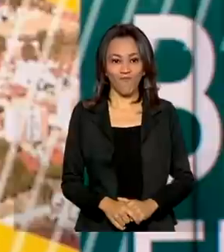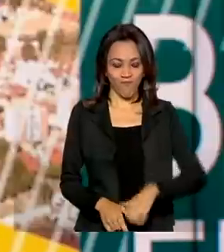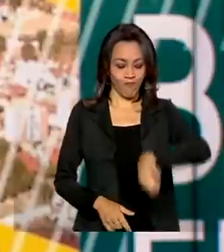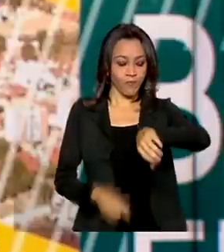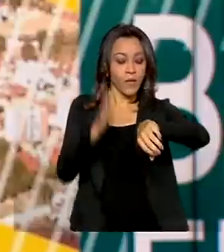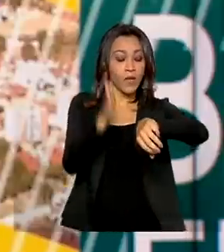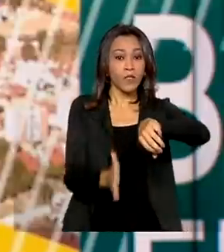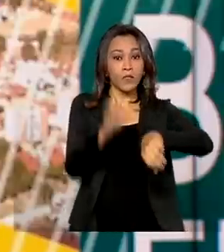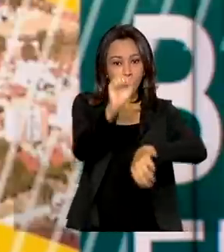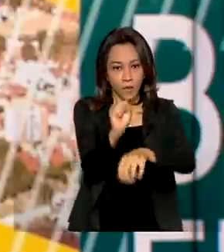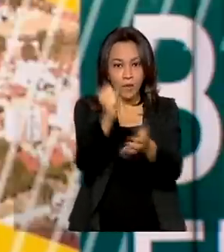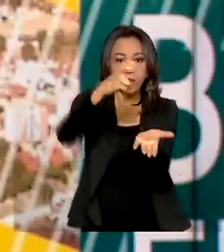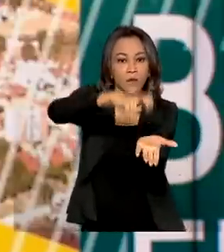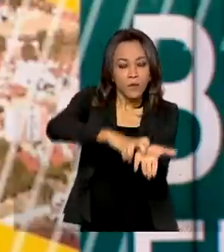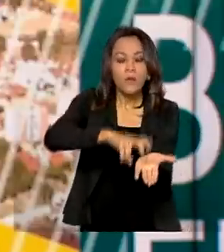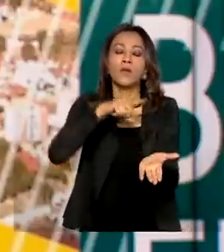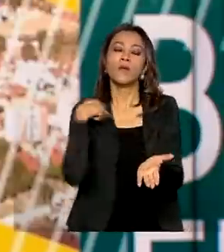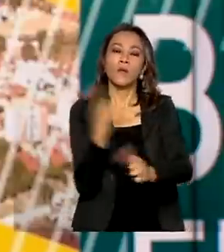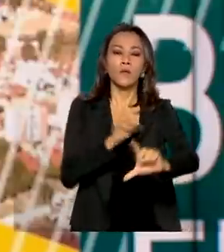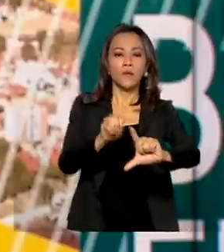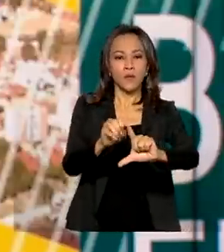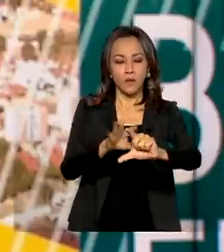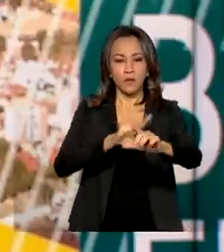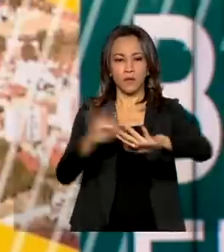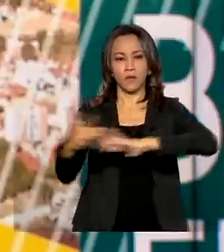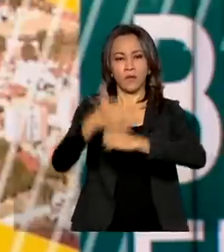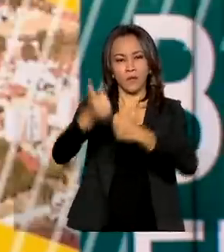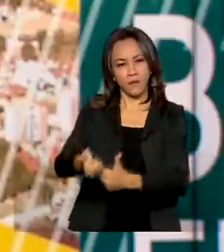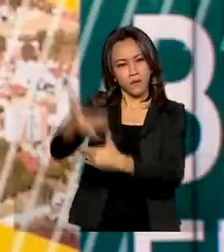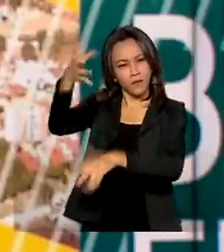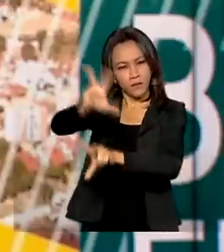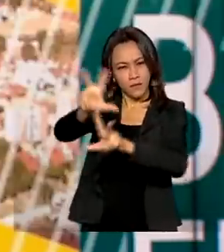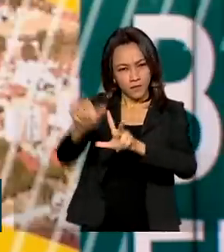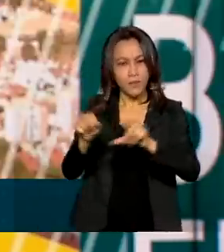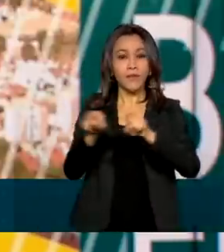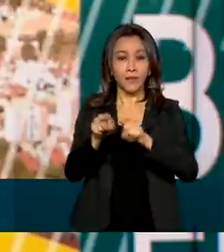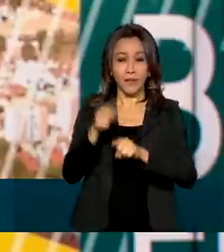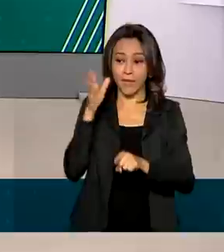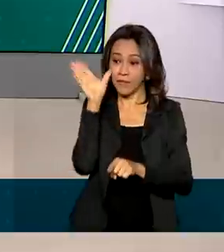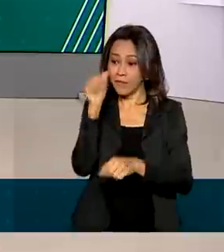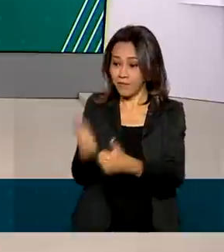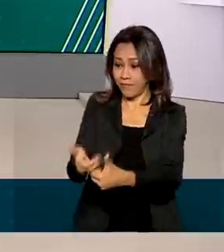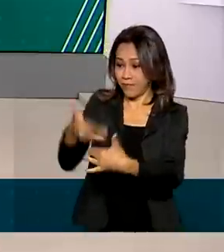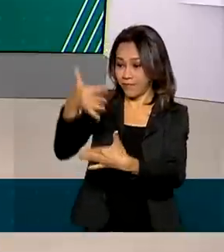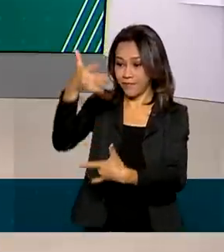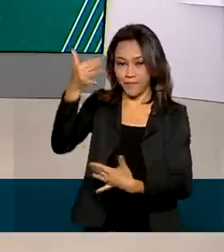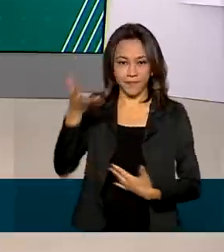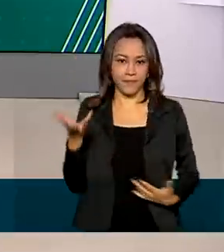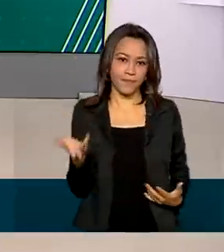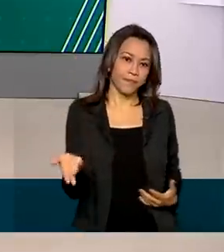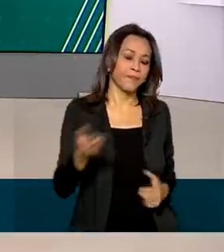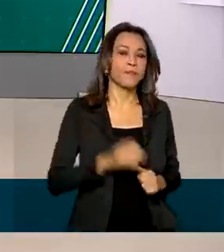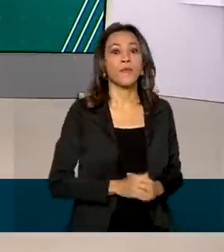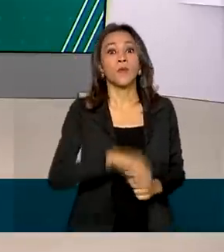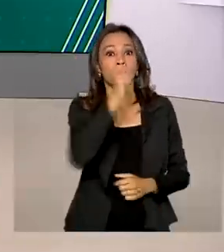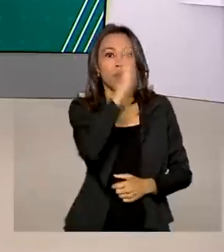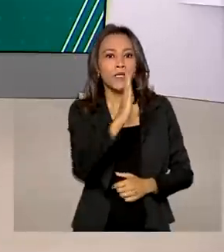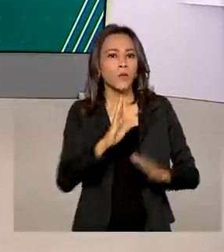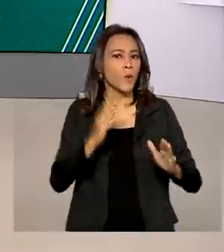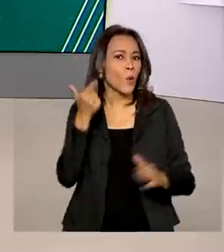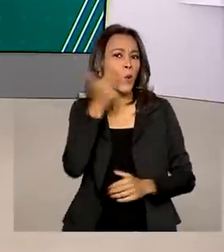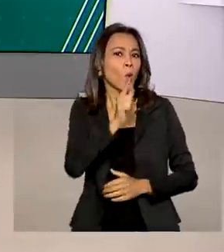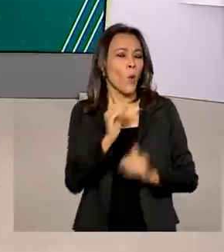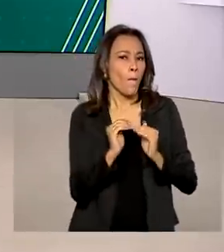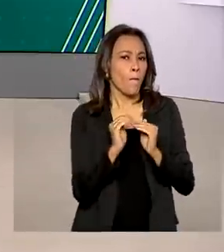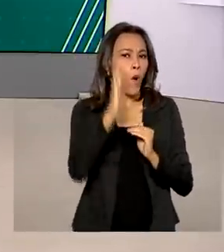São 8 horas da manhã, estamos ao vivo pela TV Brasil e redes sociais. O Brasil ultrapassou a marca de 50 milhões